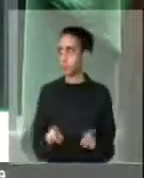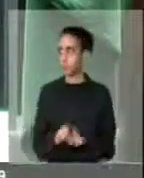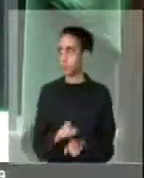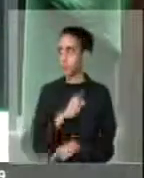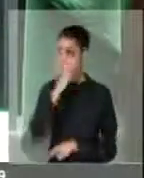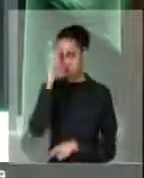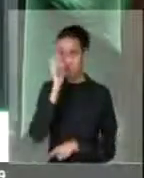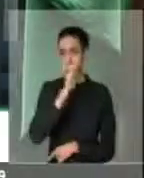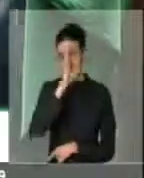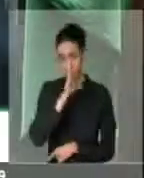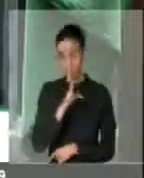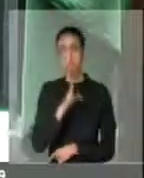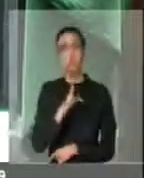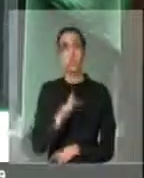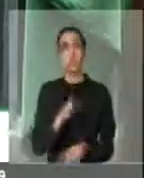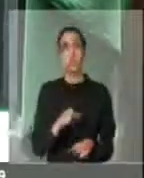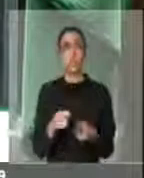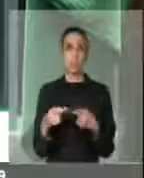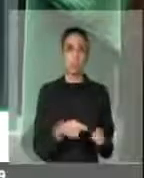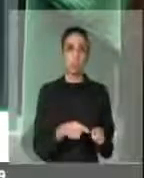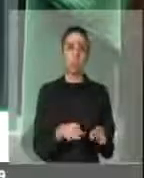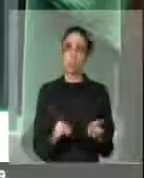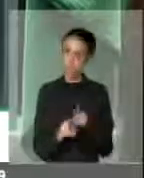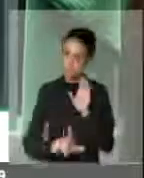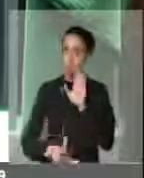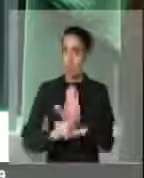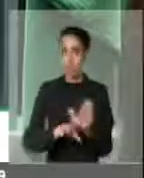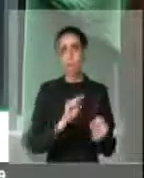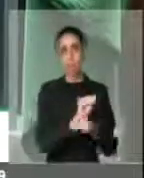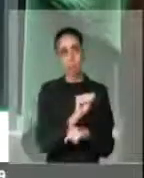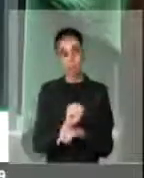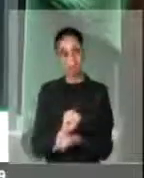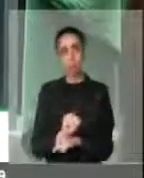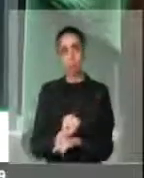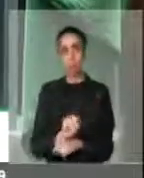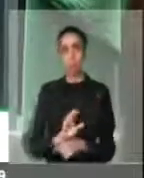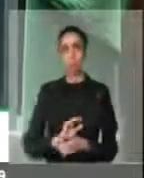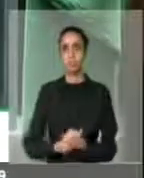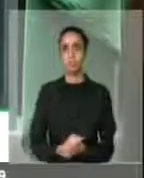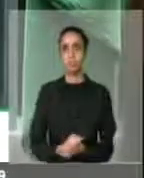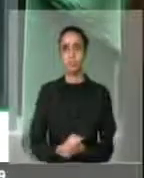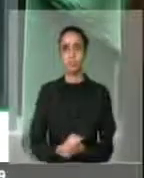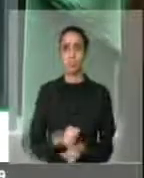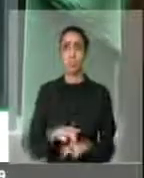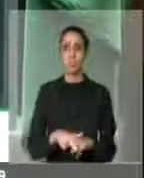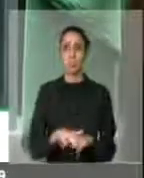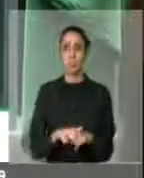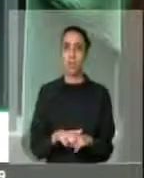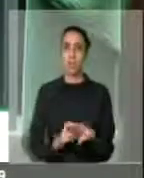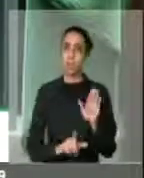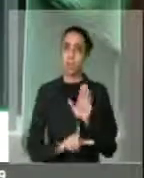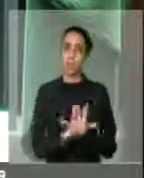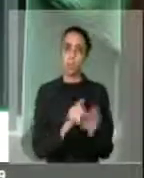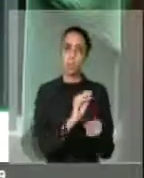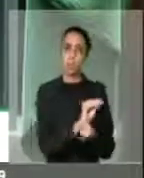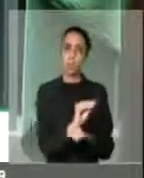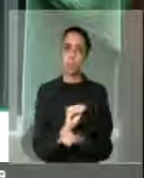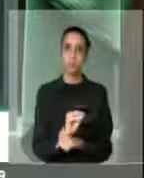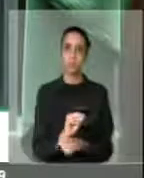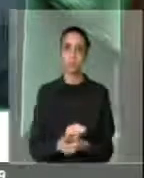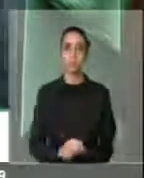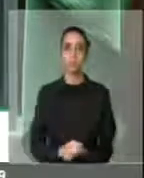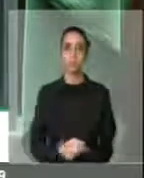discriminação, estará protegida também pela lei, por essa lei. Orientação